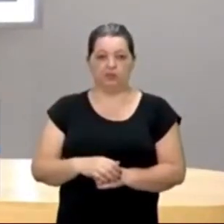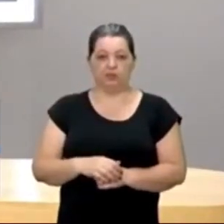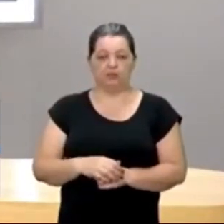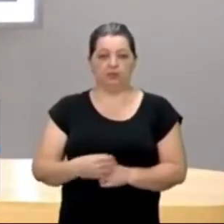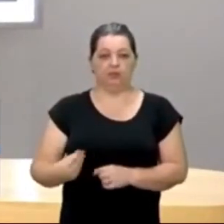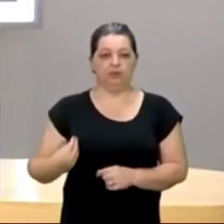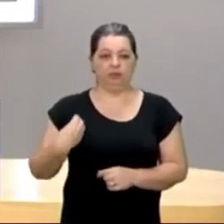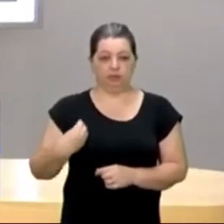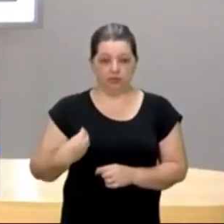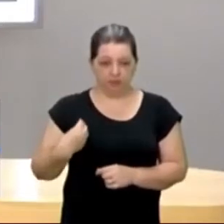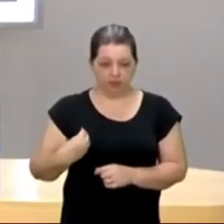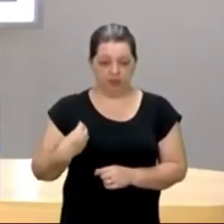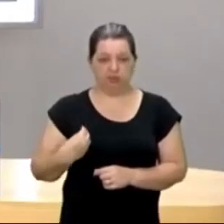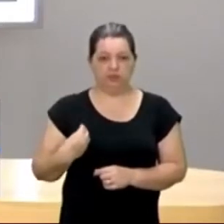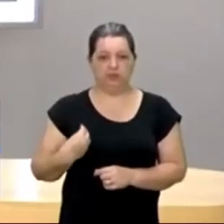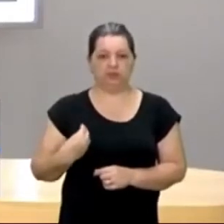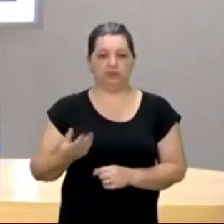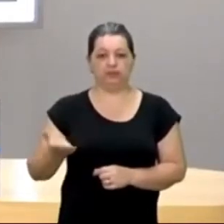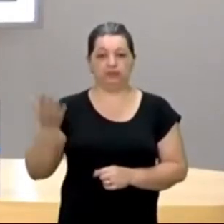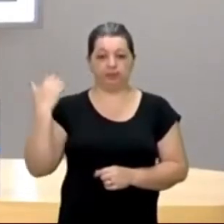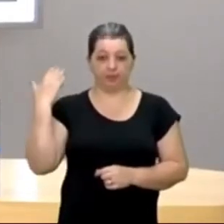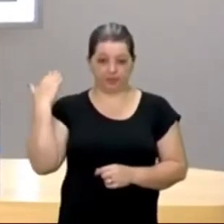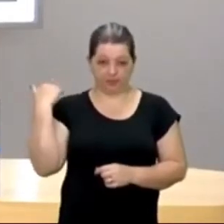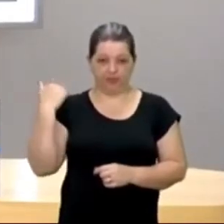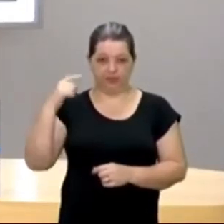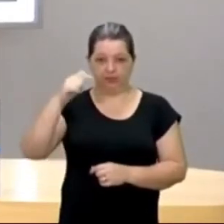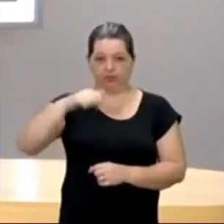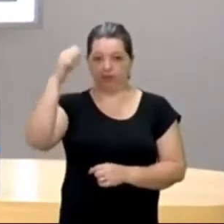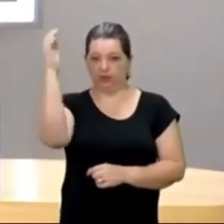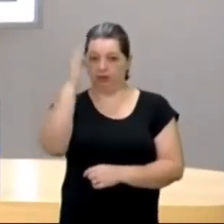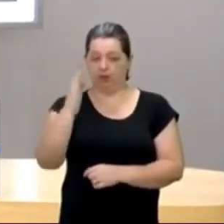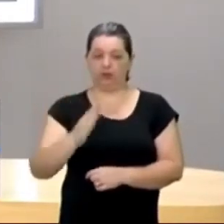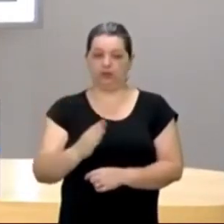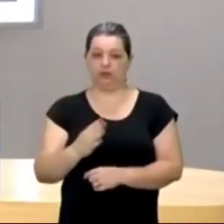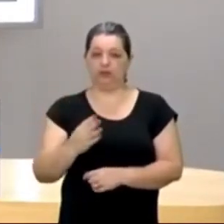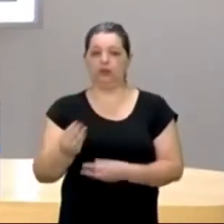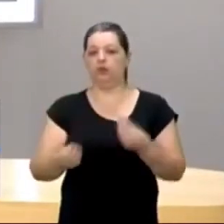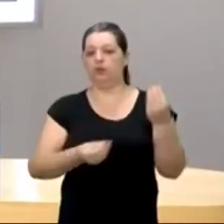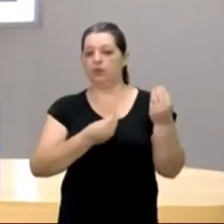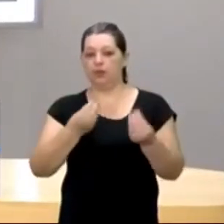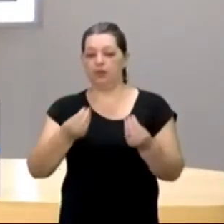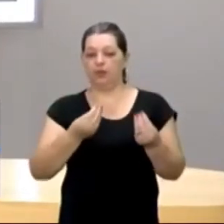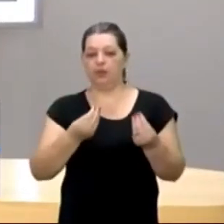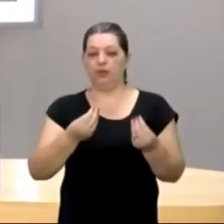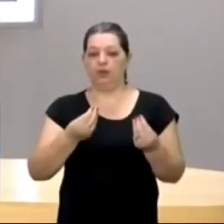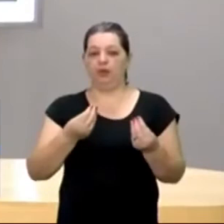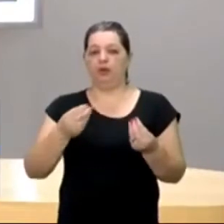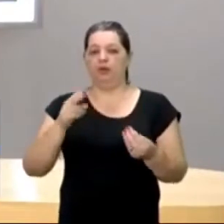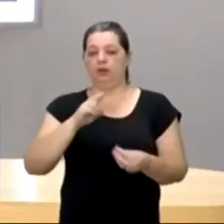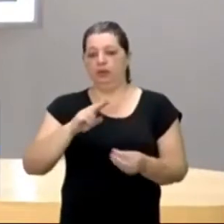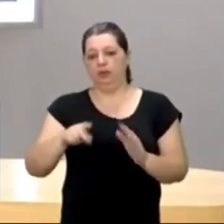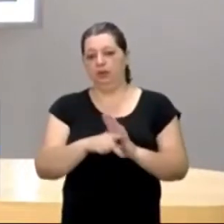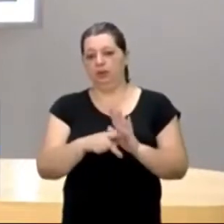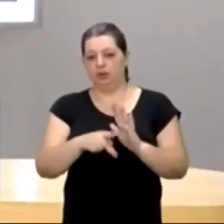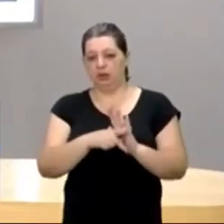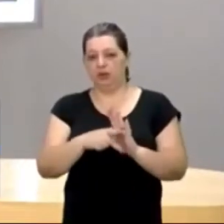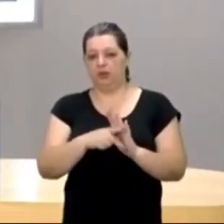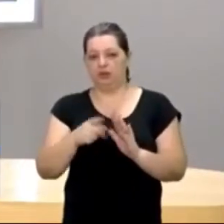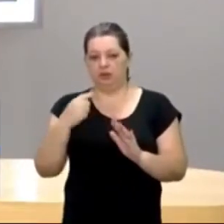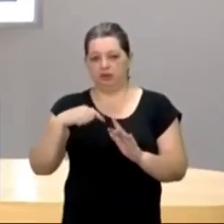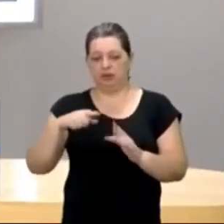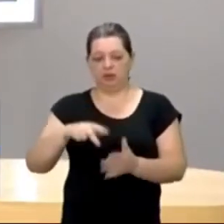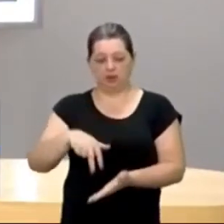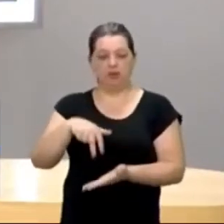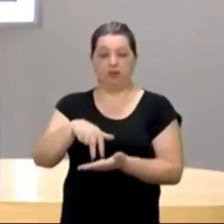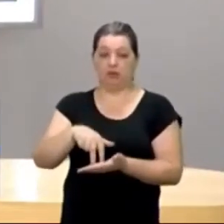nesta terra, que assim chamamos de Brasil, como eles gostariam de ser chamados? Já demos a voz para eles,